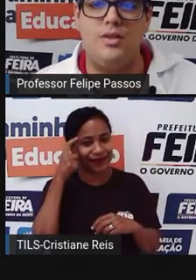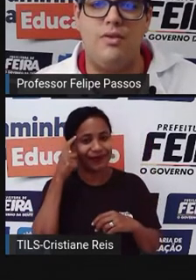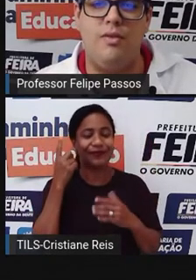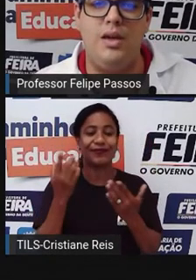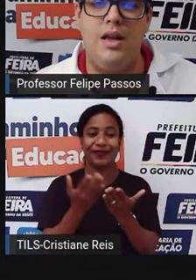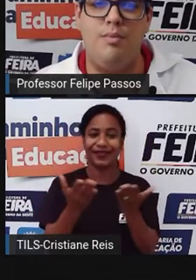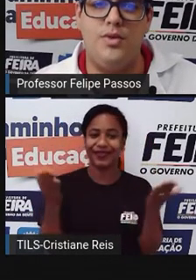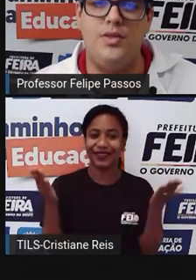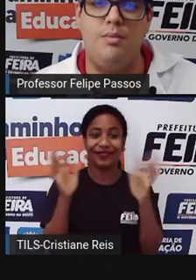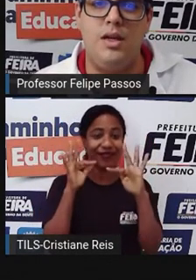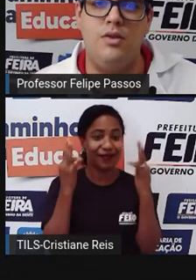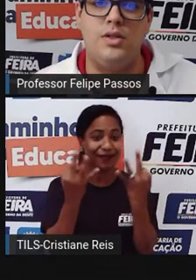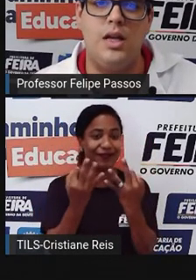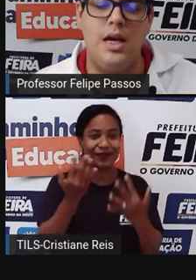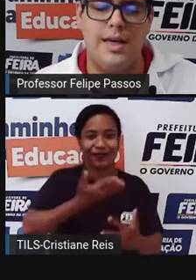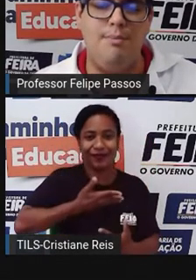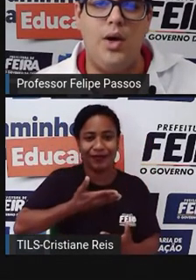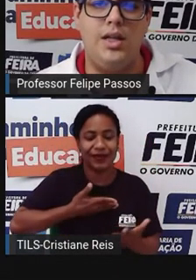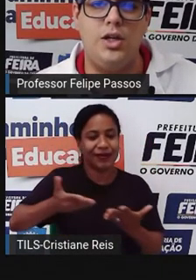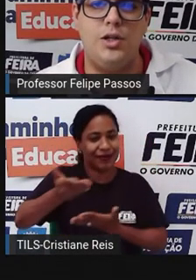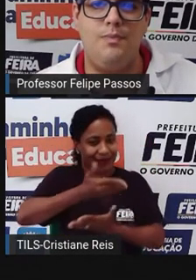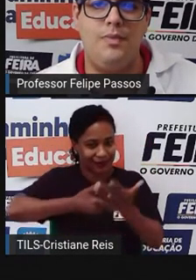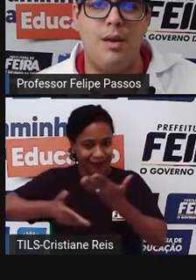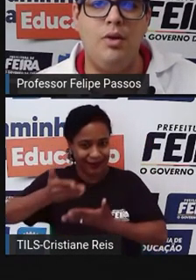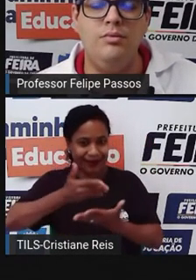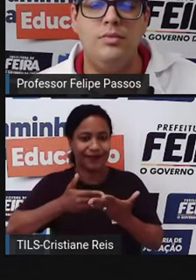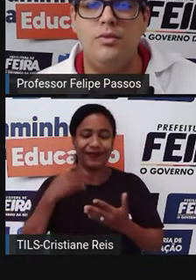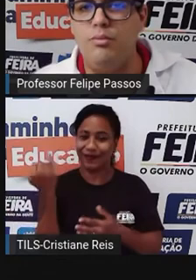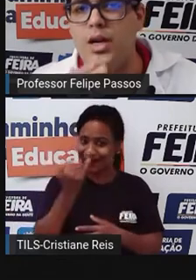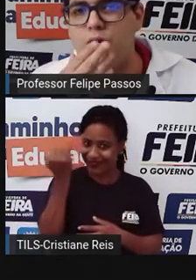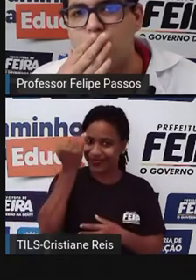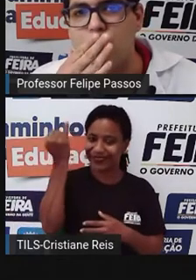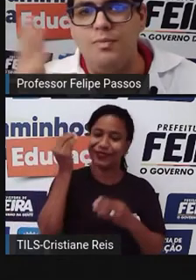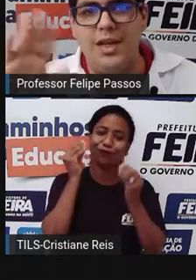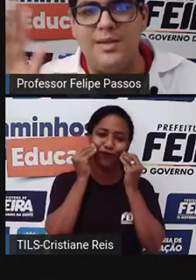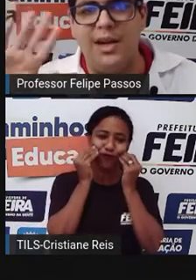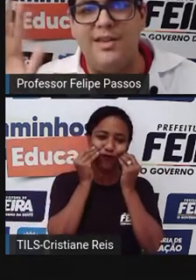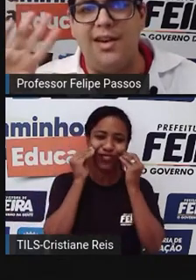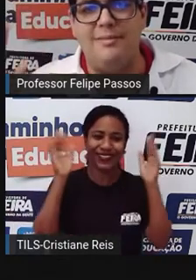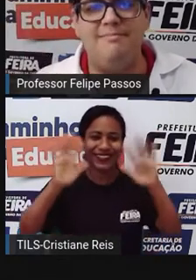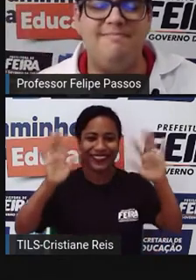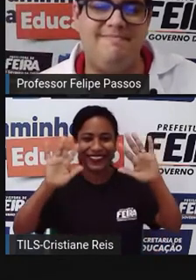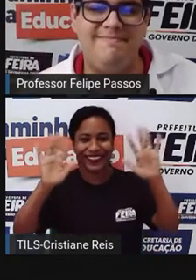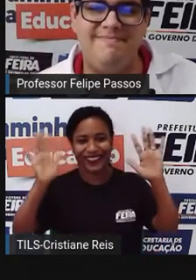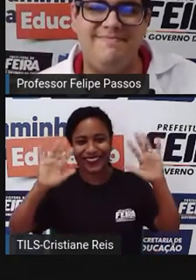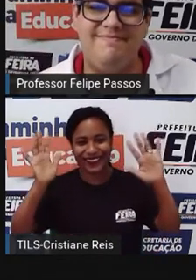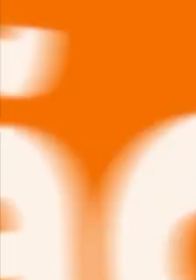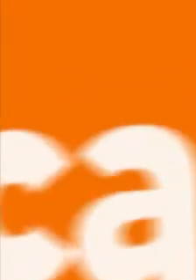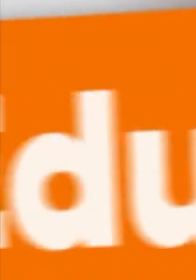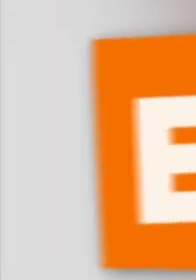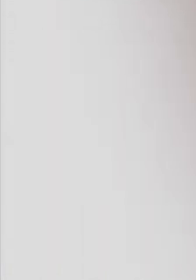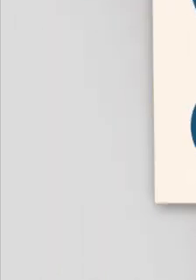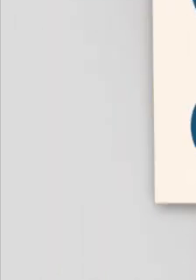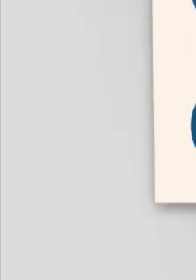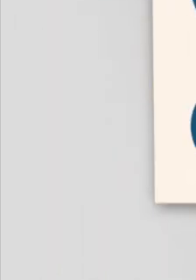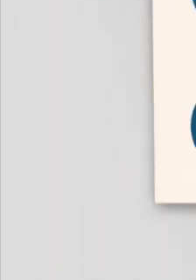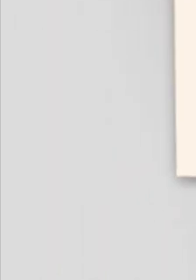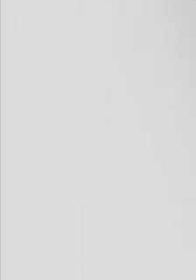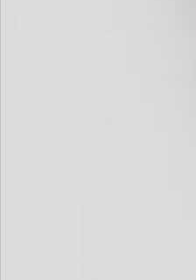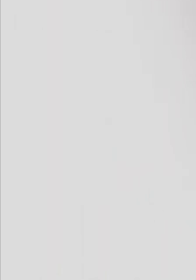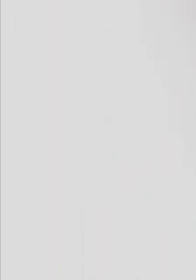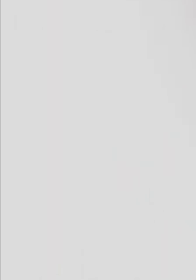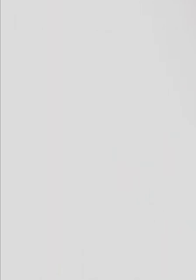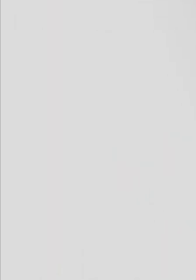discussão para a sua família, para os seus amigos, que é importante. Tá bom? Um beijo. Até semana que vem. Tchau.